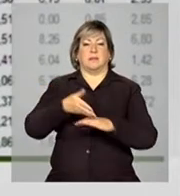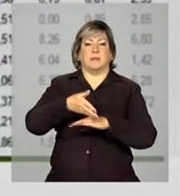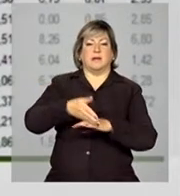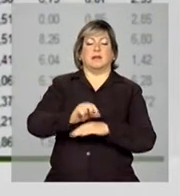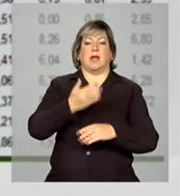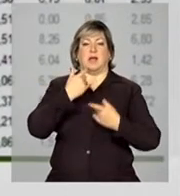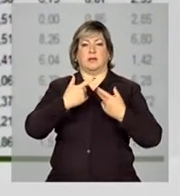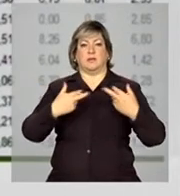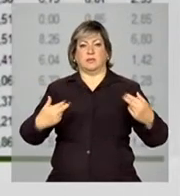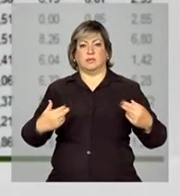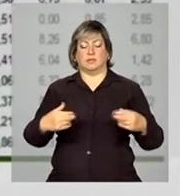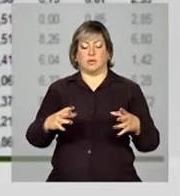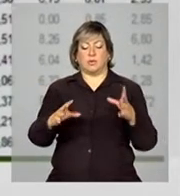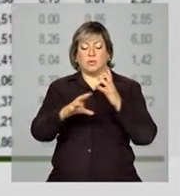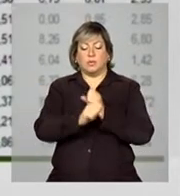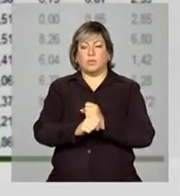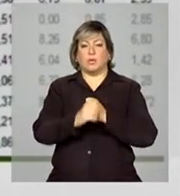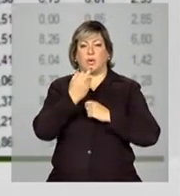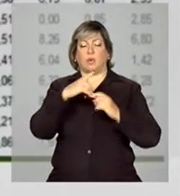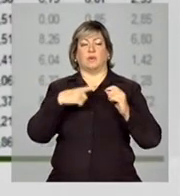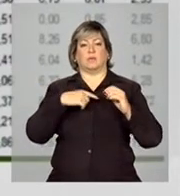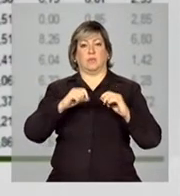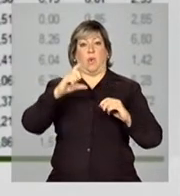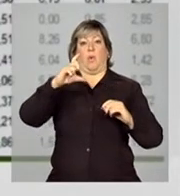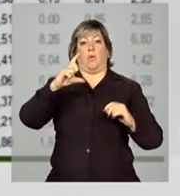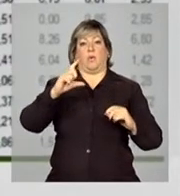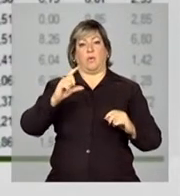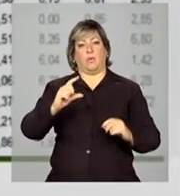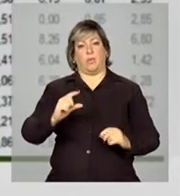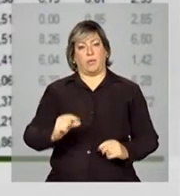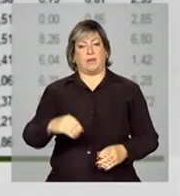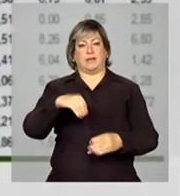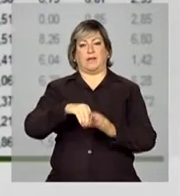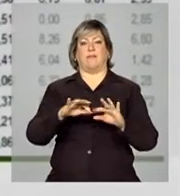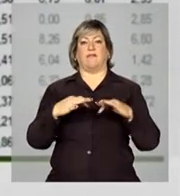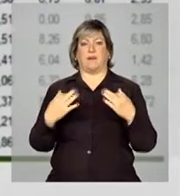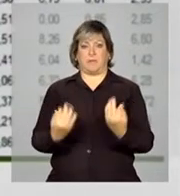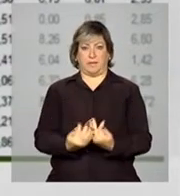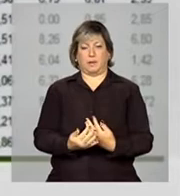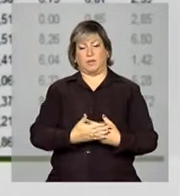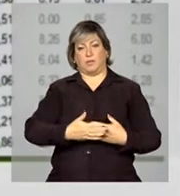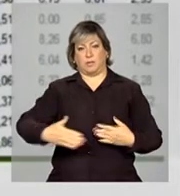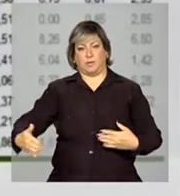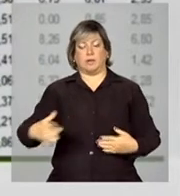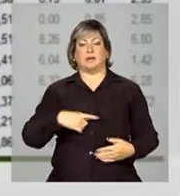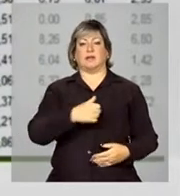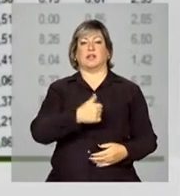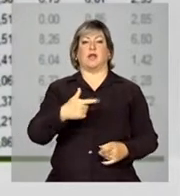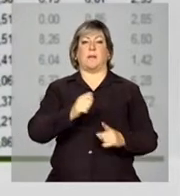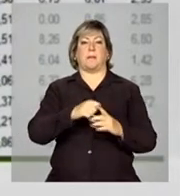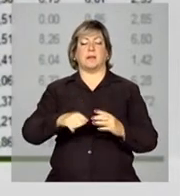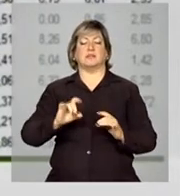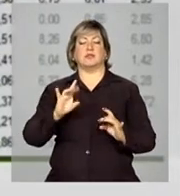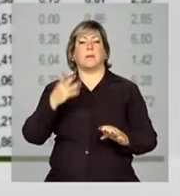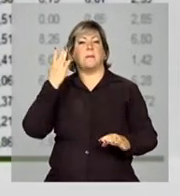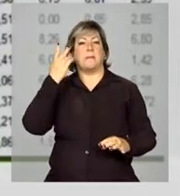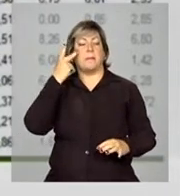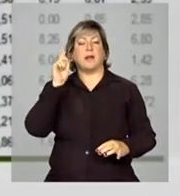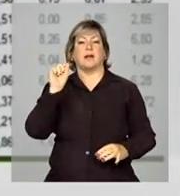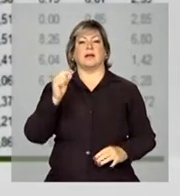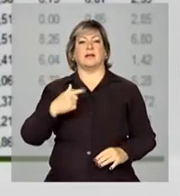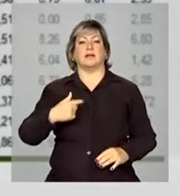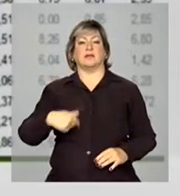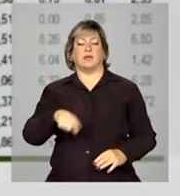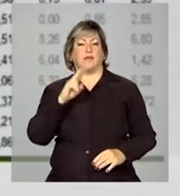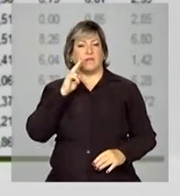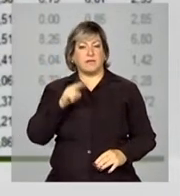no orçamento das famílias vai caindo ao longo do tempo. Aqui nós temos a variação em 12 meses. Então, só para, aqui,